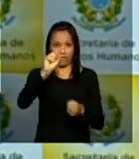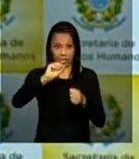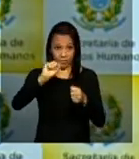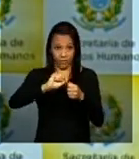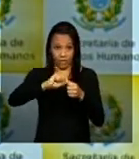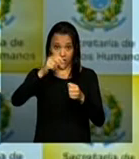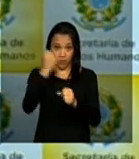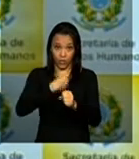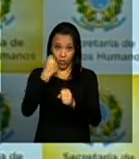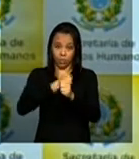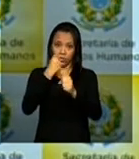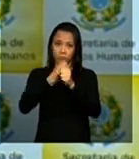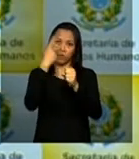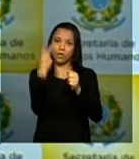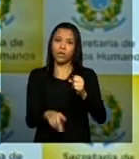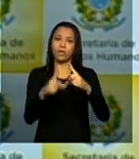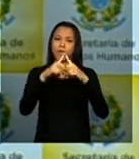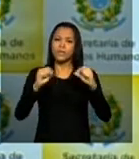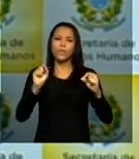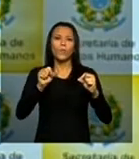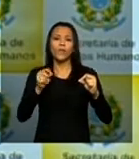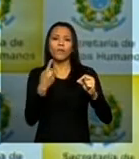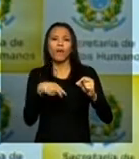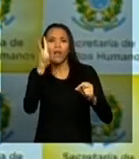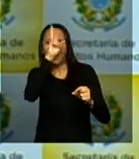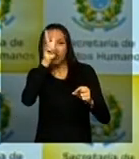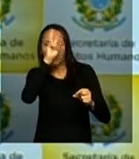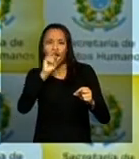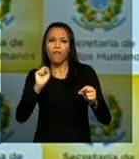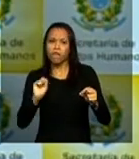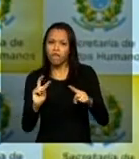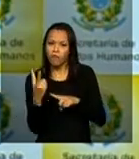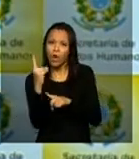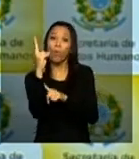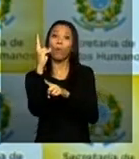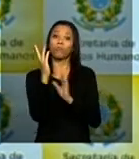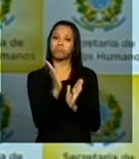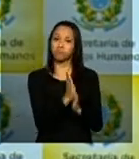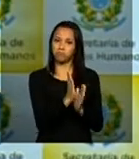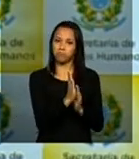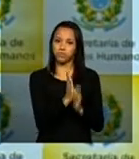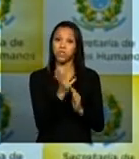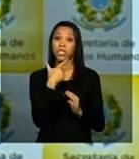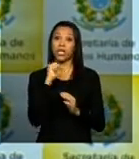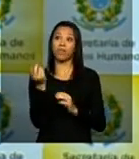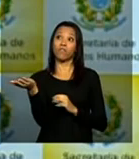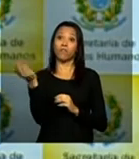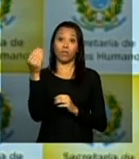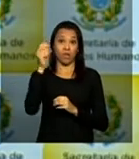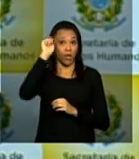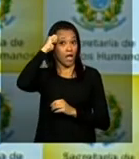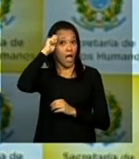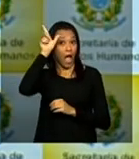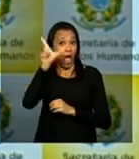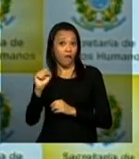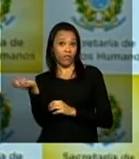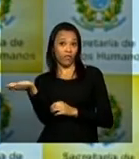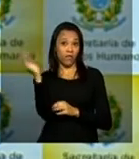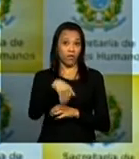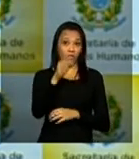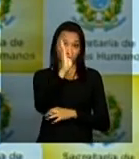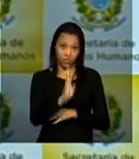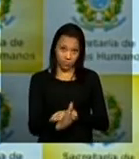será uma referência no resgate e na valorização da contribuição dos afrodescendentes na nossa cultura além de uma